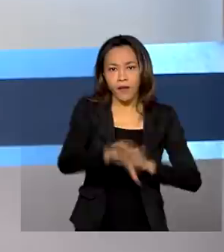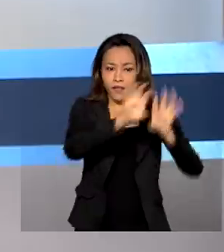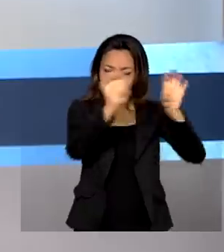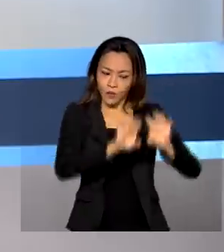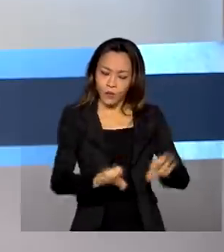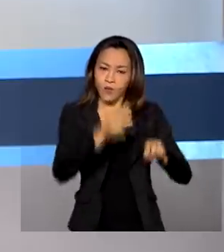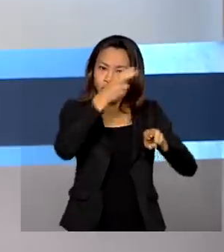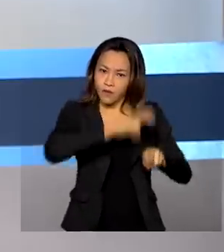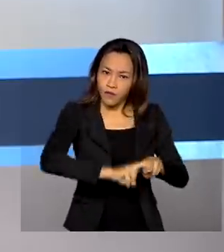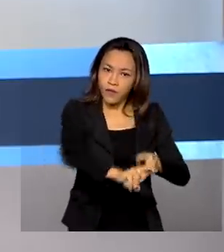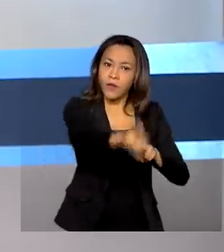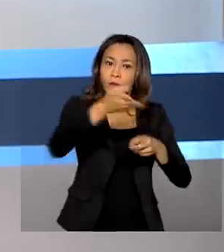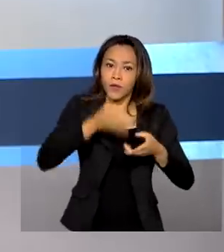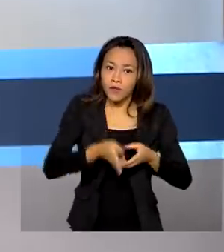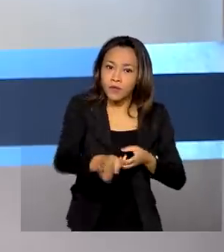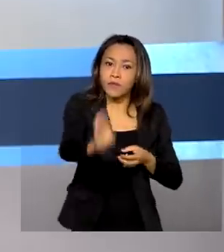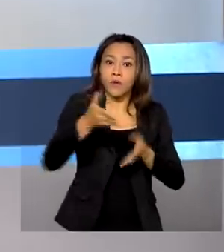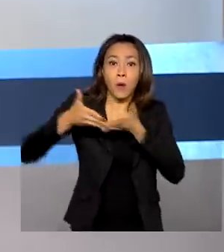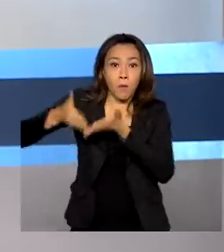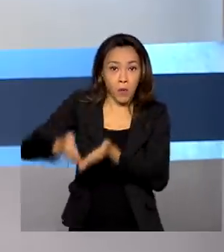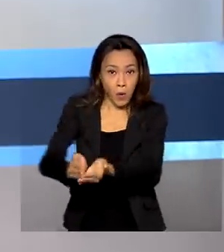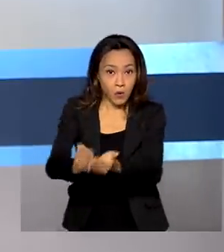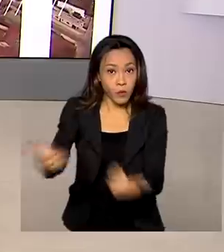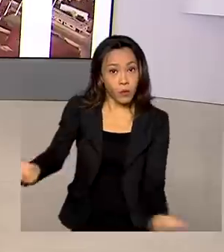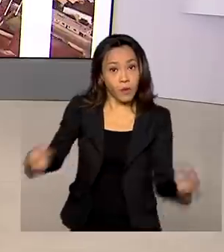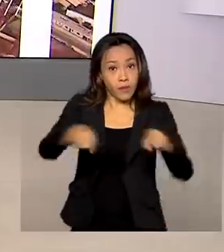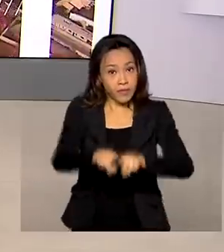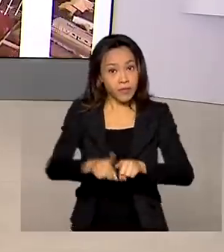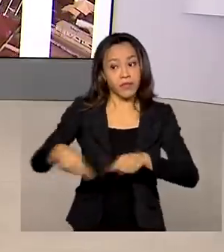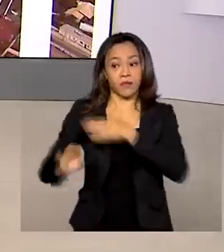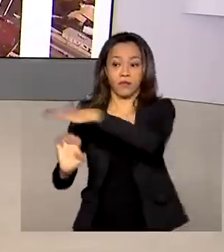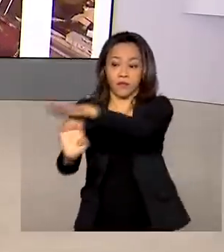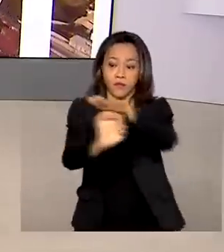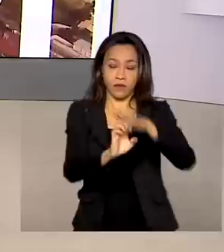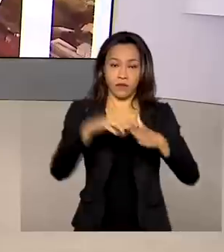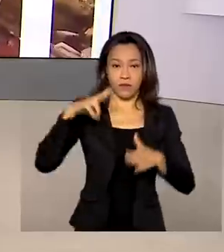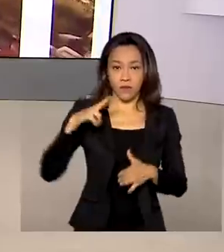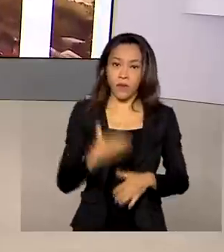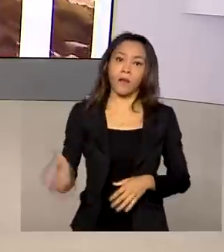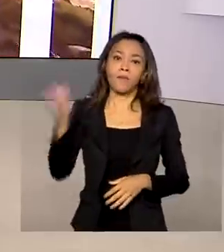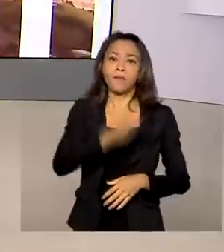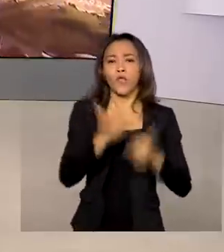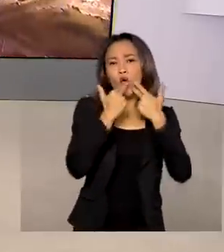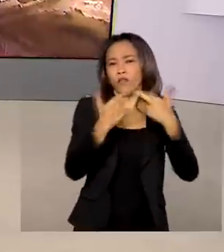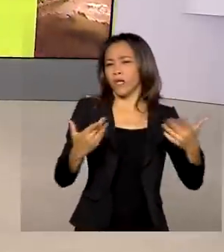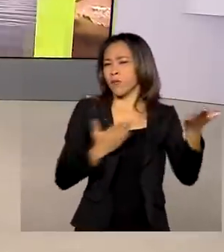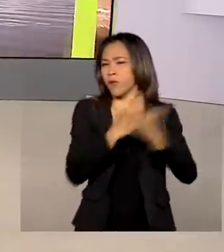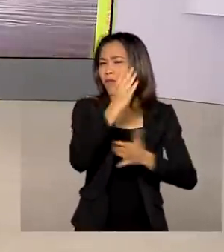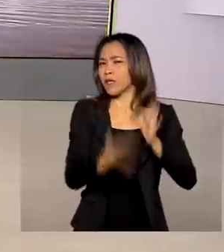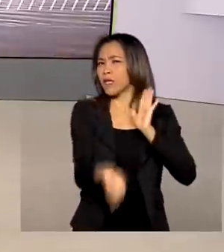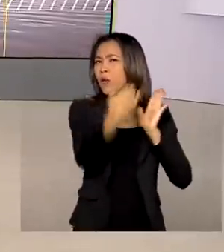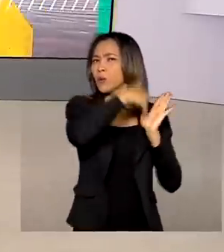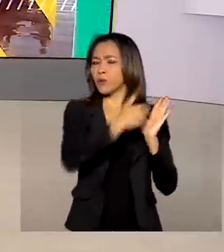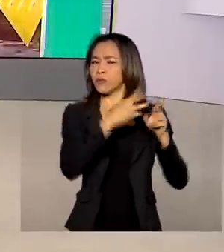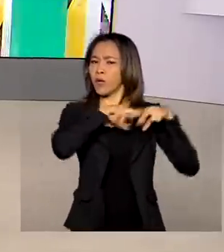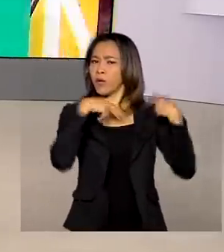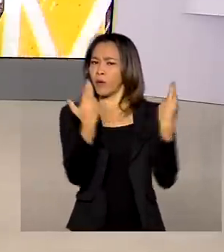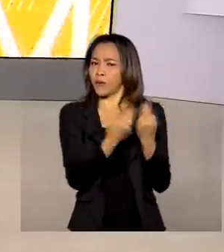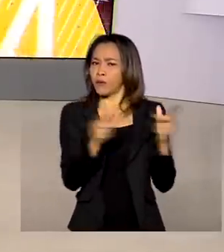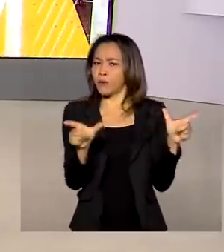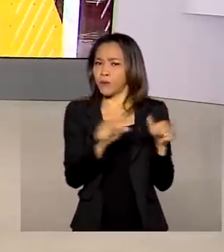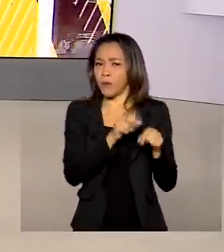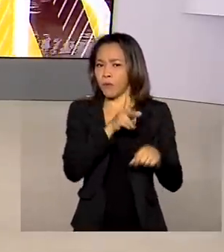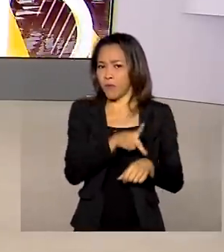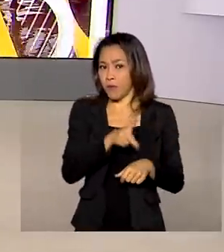ferrovias e portos, por meio da iniciativa privada. Entre as novidades aprovadas na última reunião do Conselho do PPI, estão